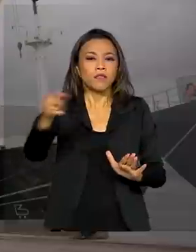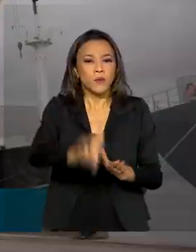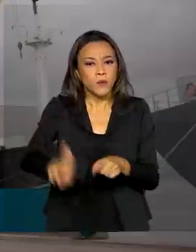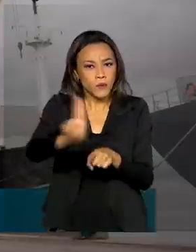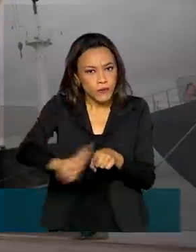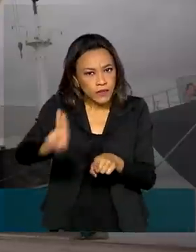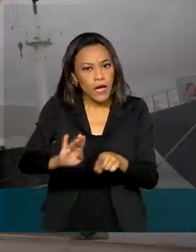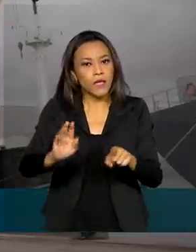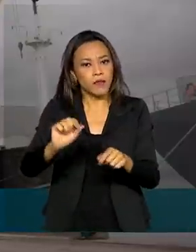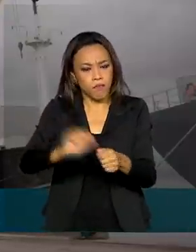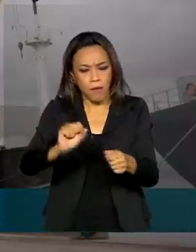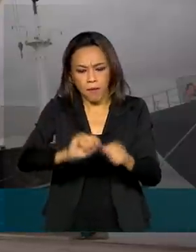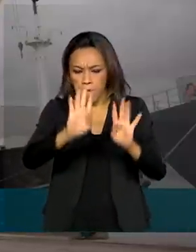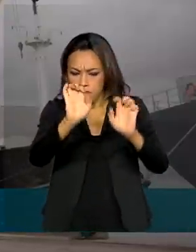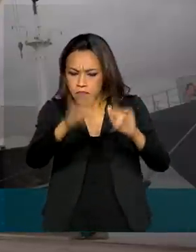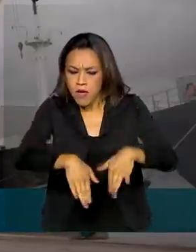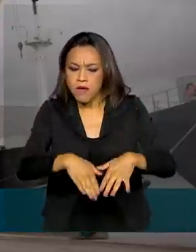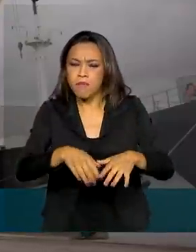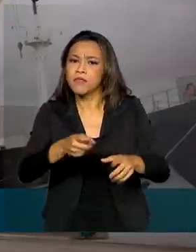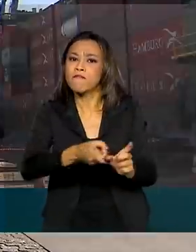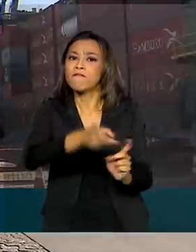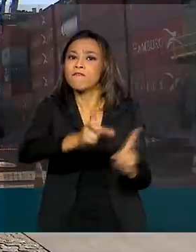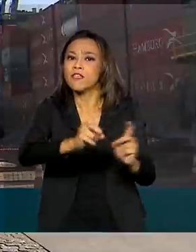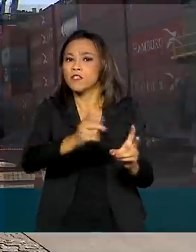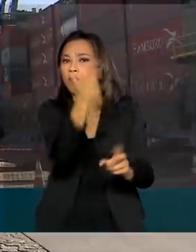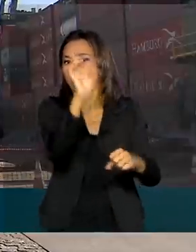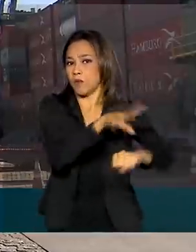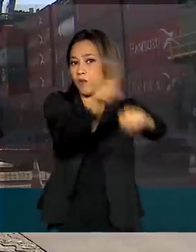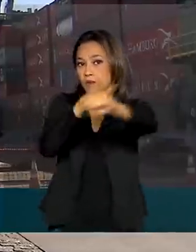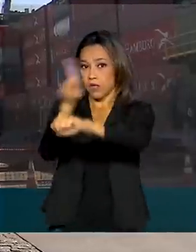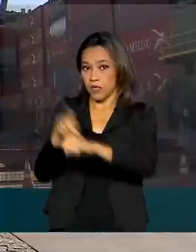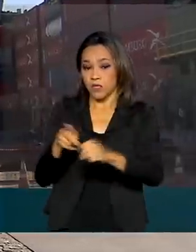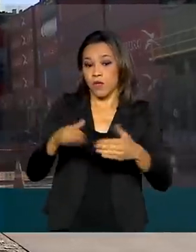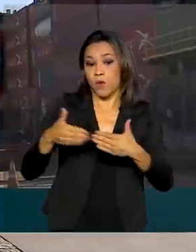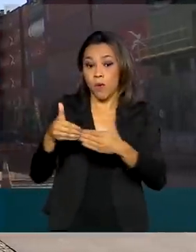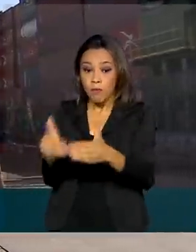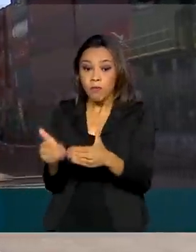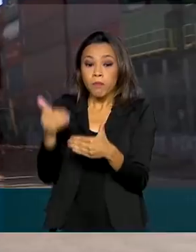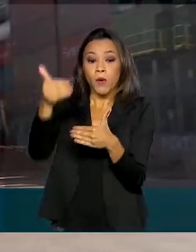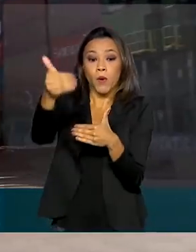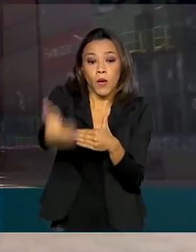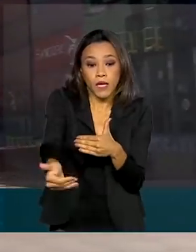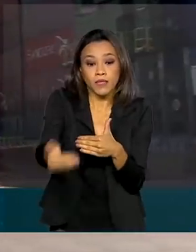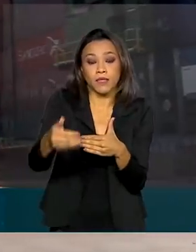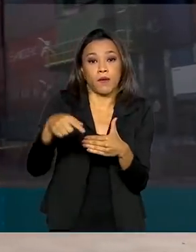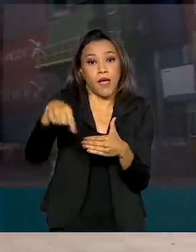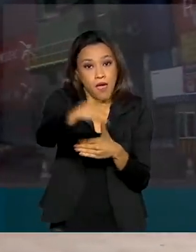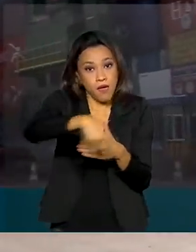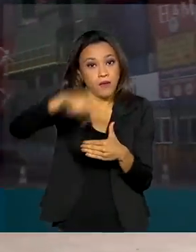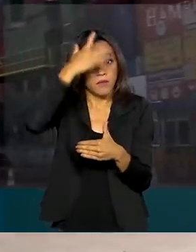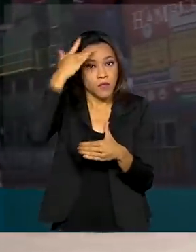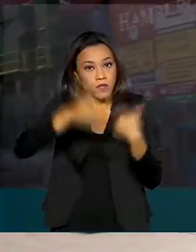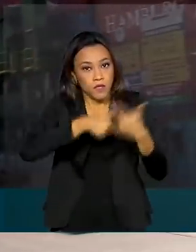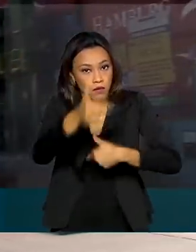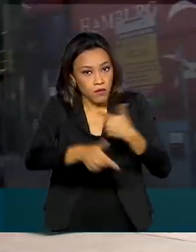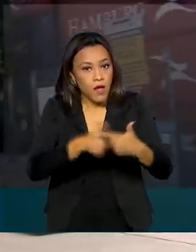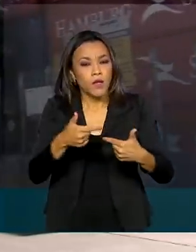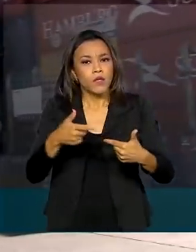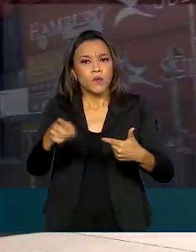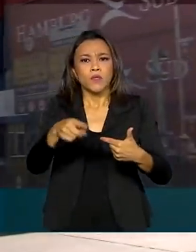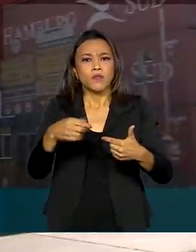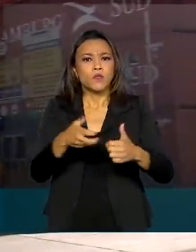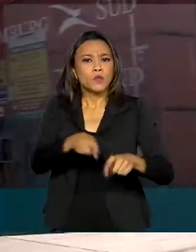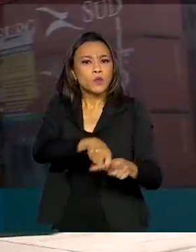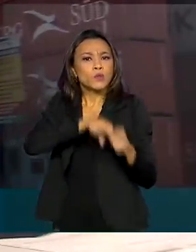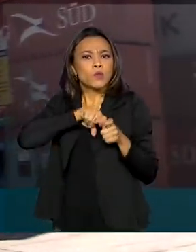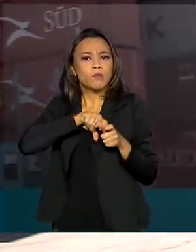produzir bens que vão ser vendidos a outros países. Com a prorrogação, esses exportadores continuam com isenção ou